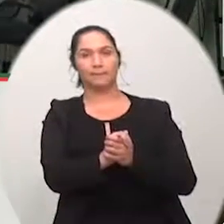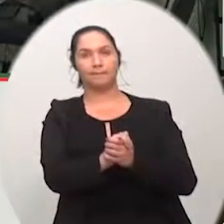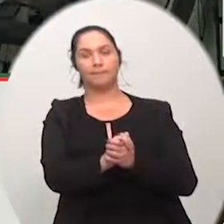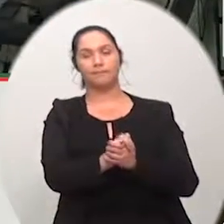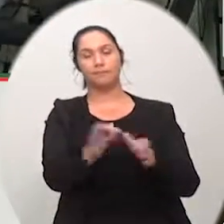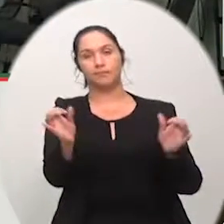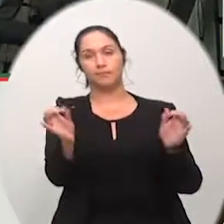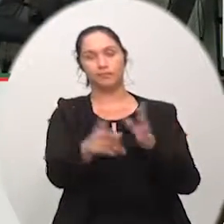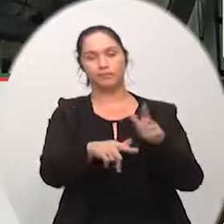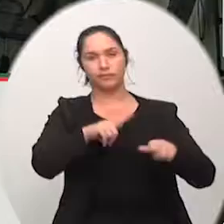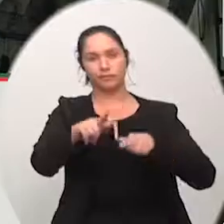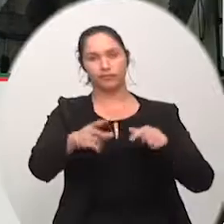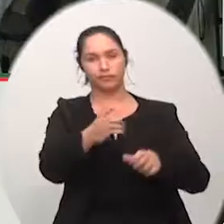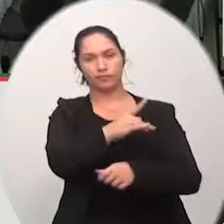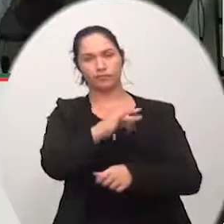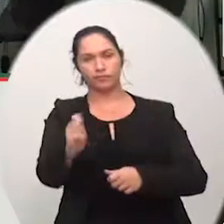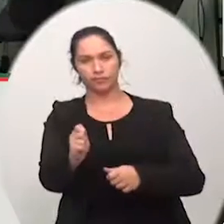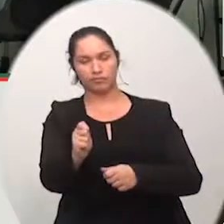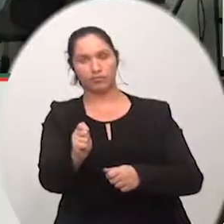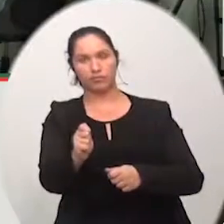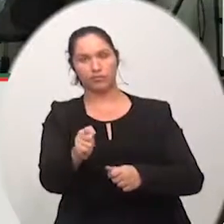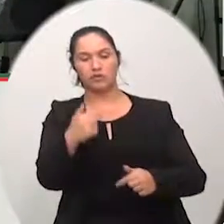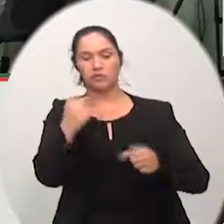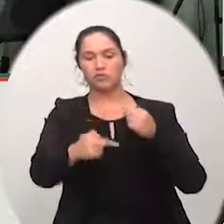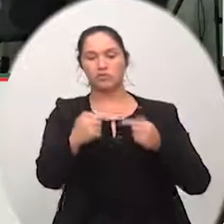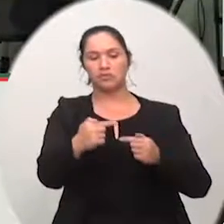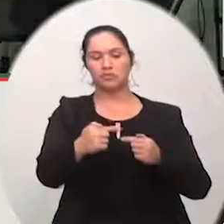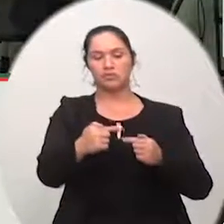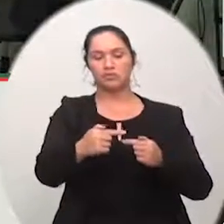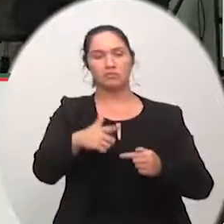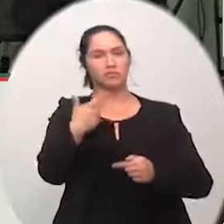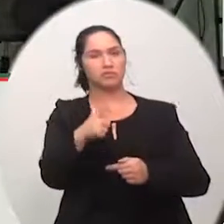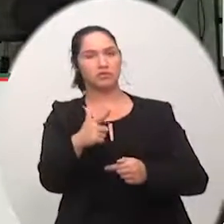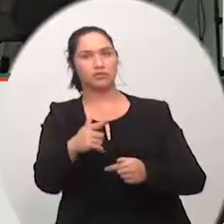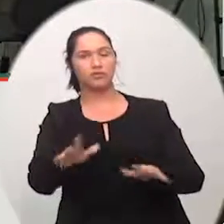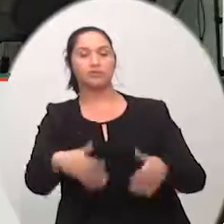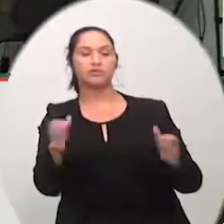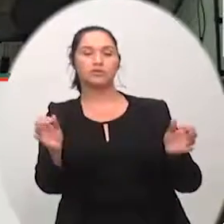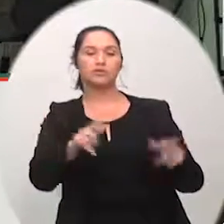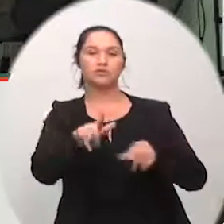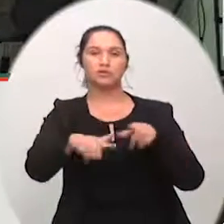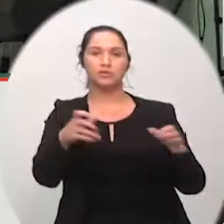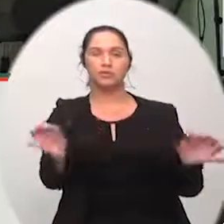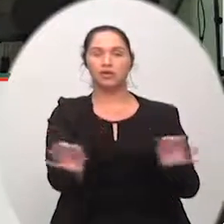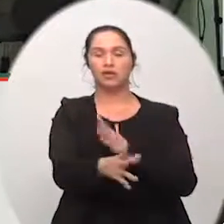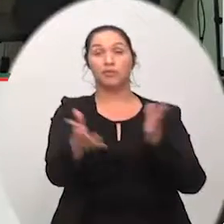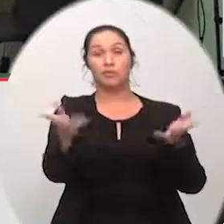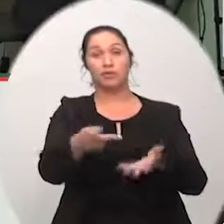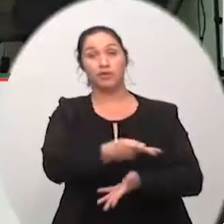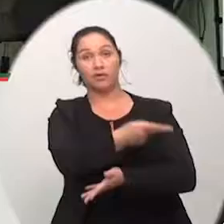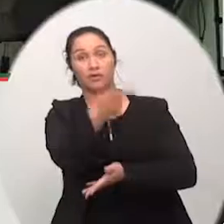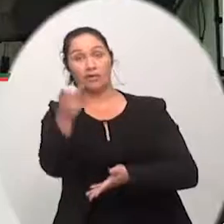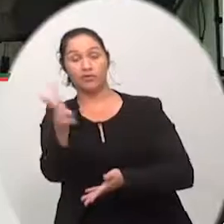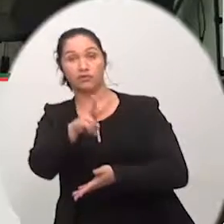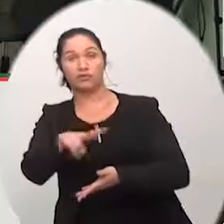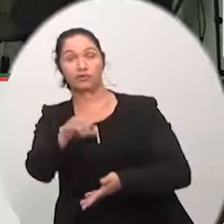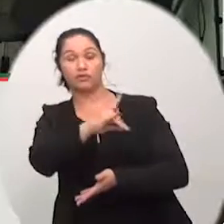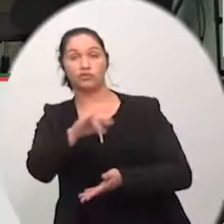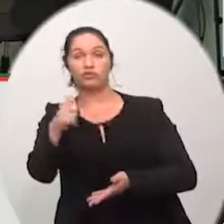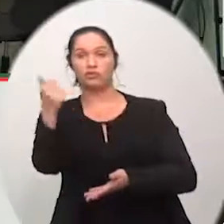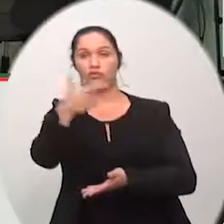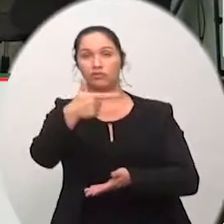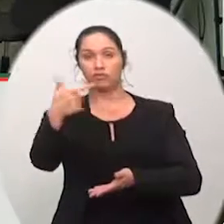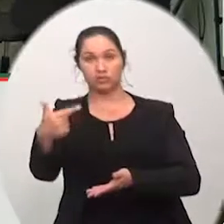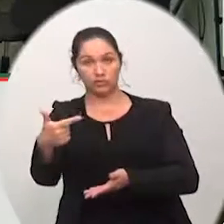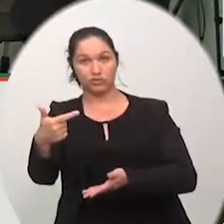terminada a ordem do dia não havendo mais nada a tratar encerramos os trabalhos da presente sessão convocando os senhores vereadores para a próxima dia 22 de outubro do ano